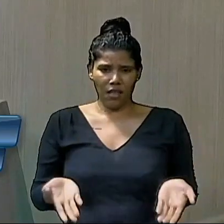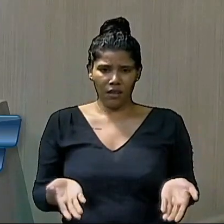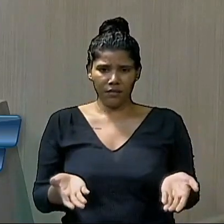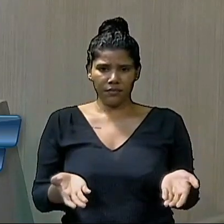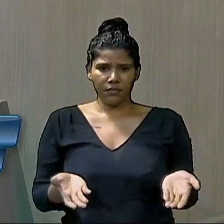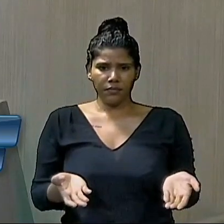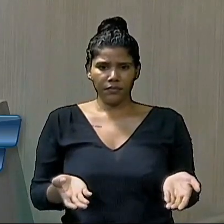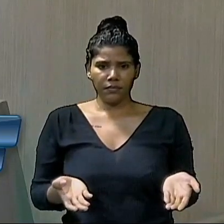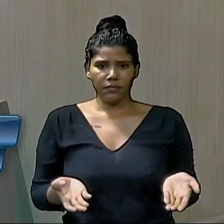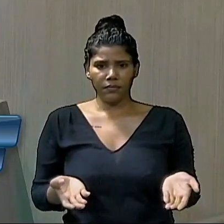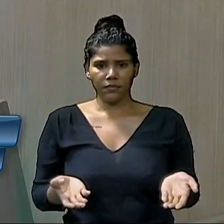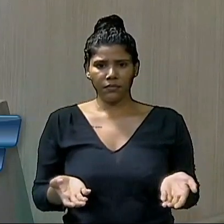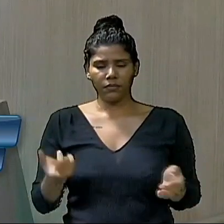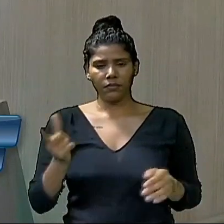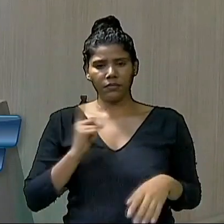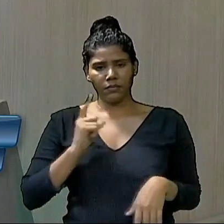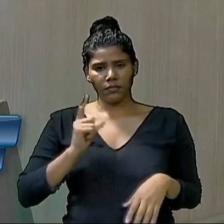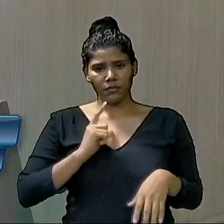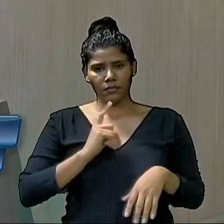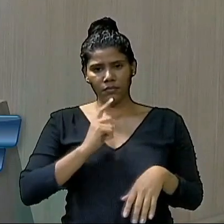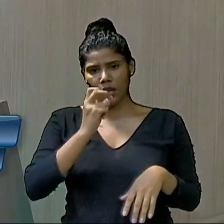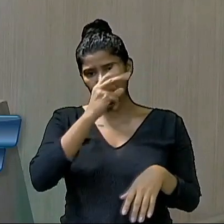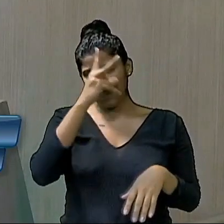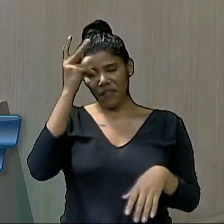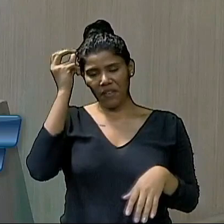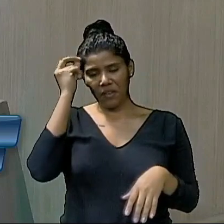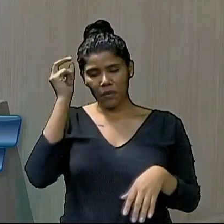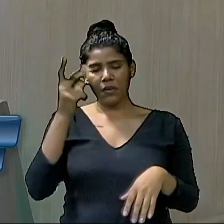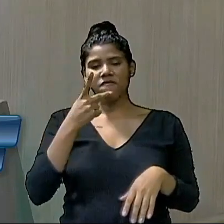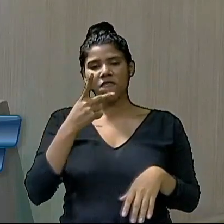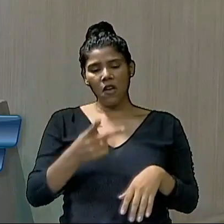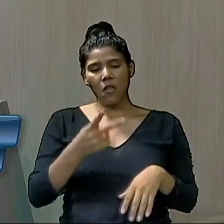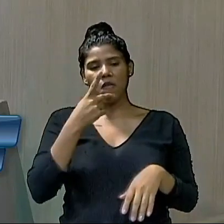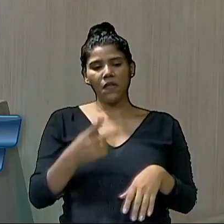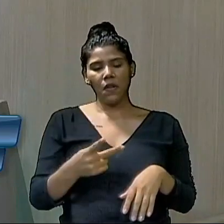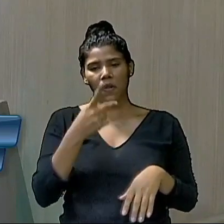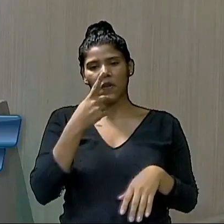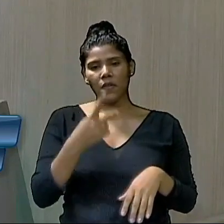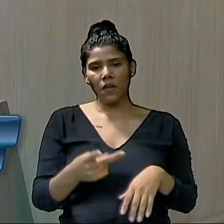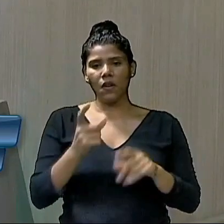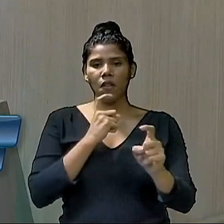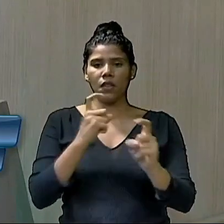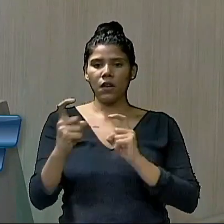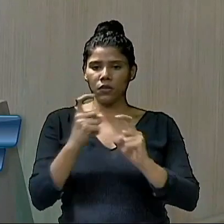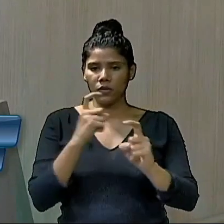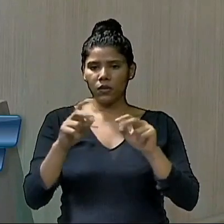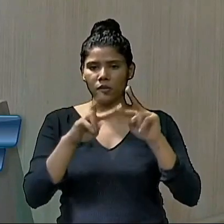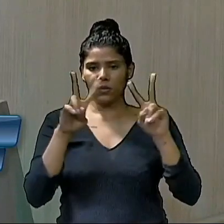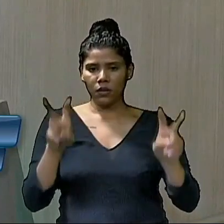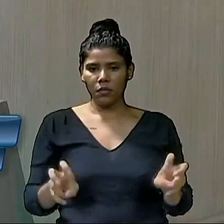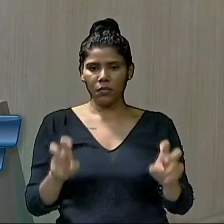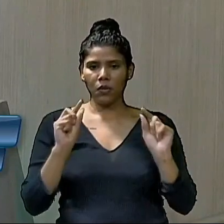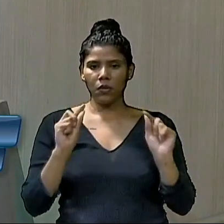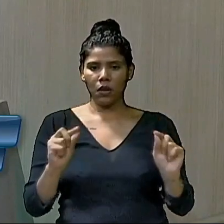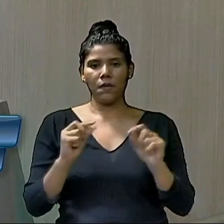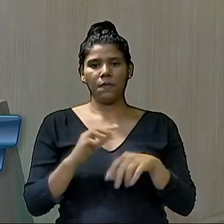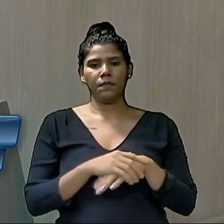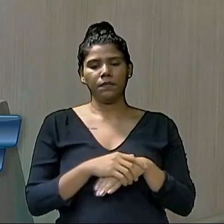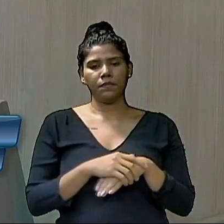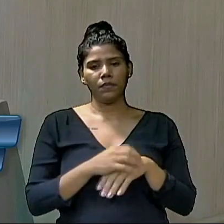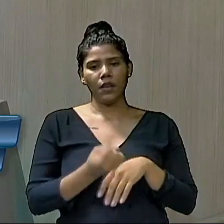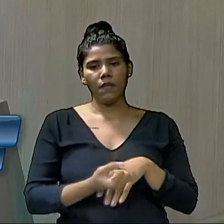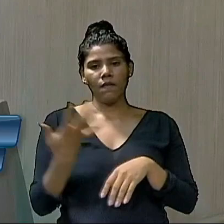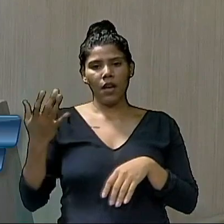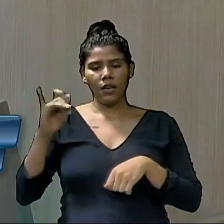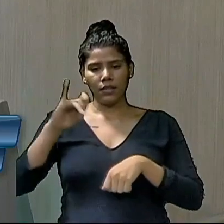sido martelada pela Prefeitura incessantemente na discussão dessa matéria. Ao citar aqui várias